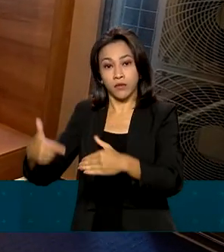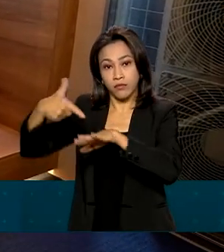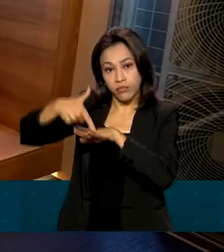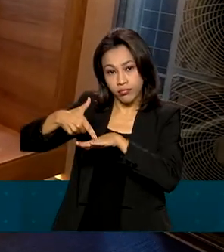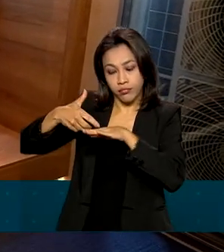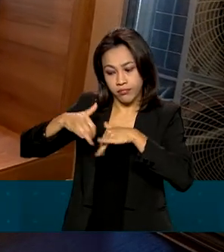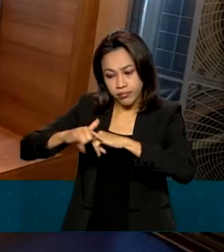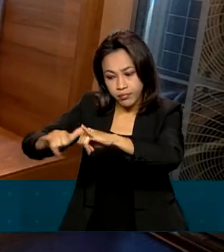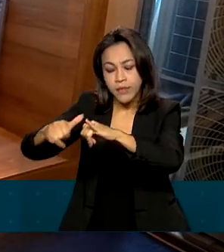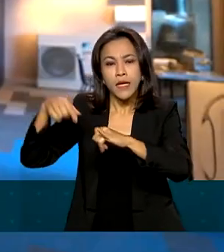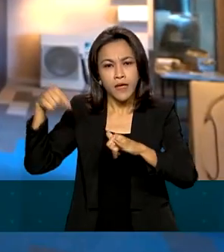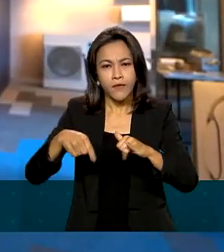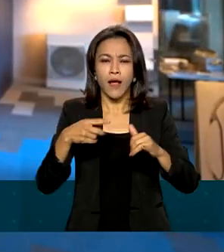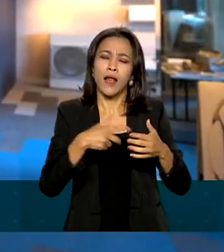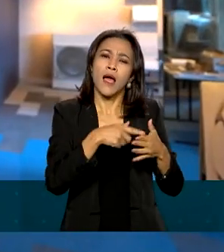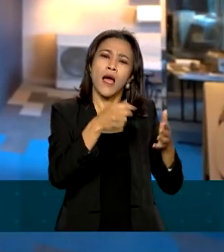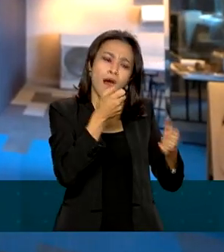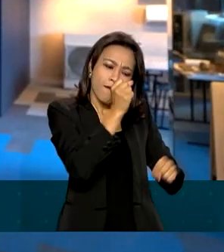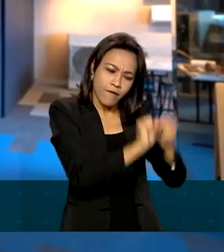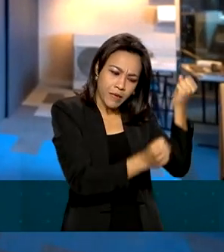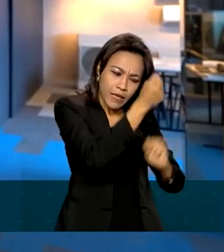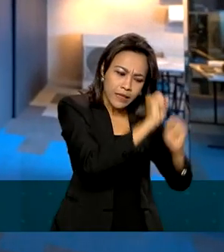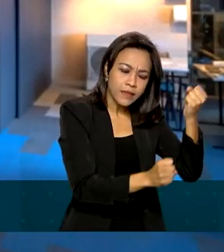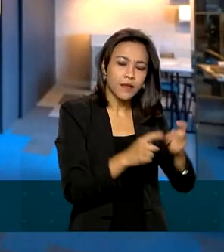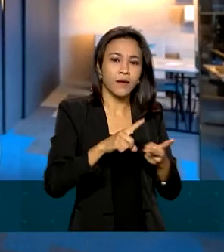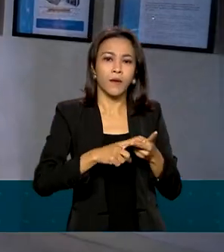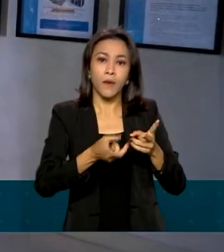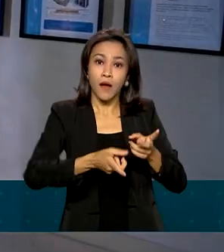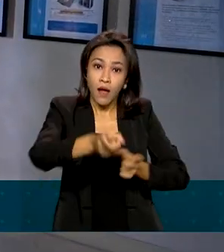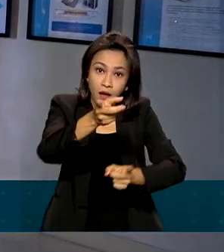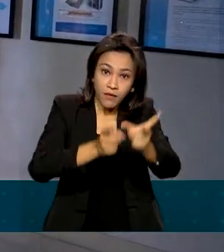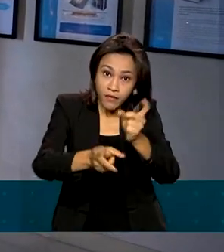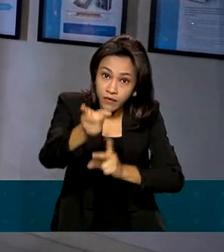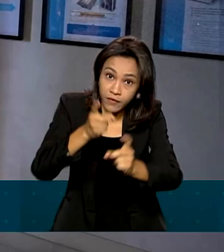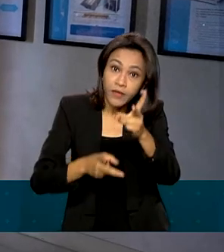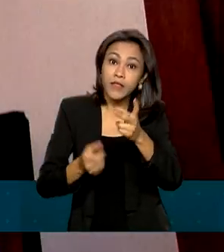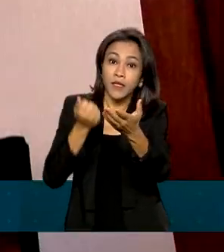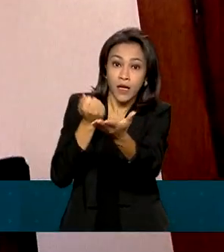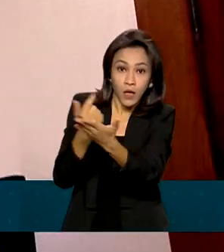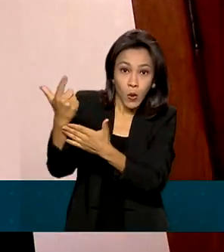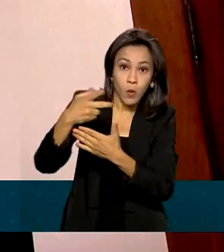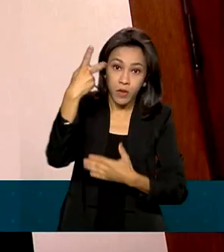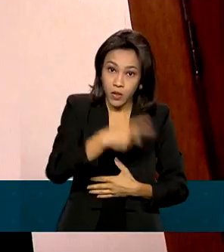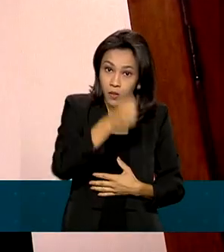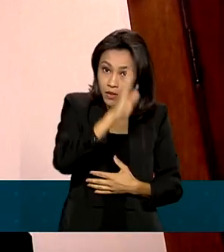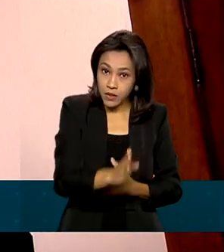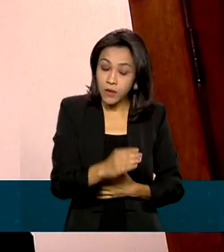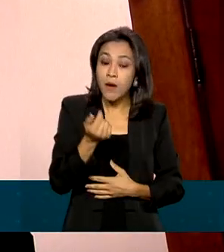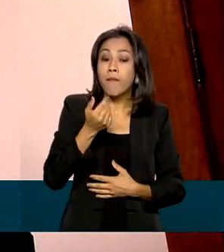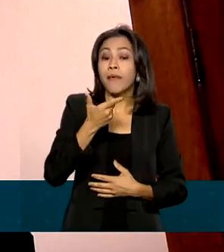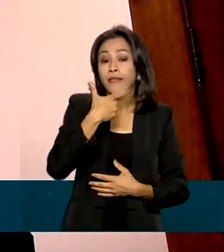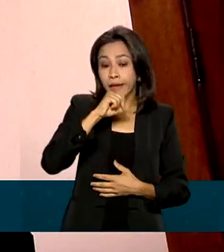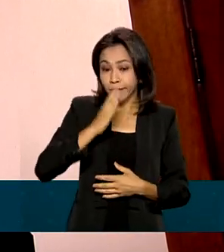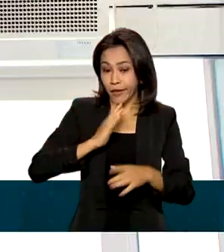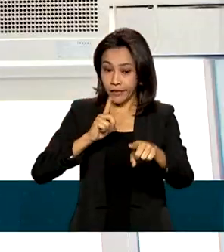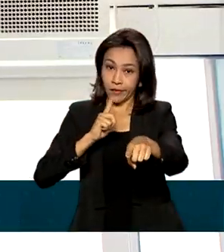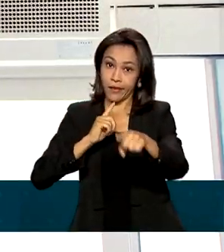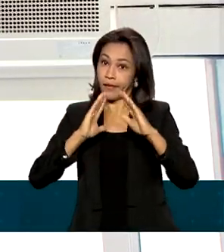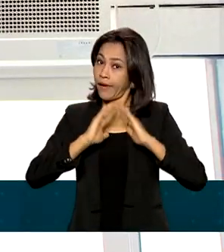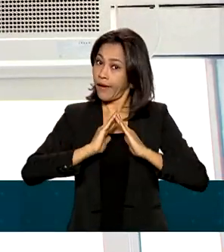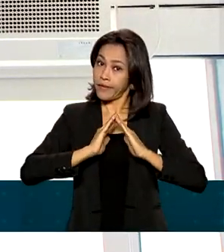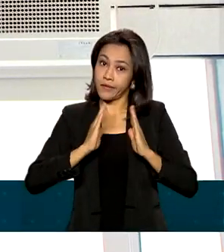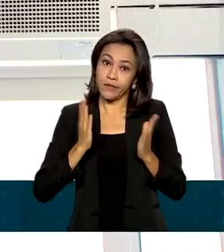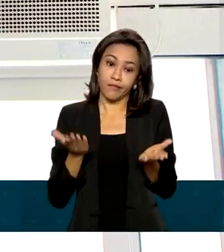fabricação, importação e comercialização dos equipamentos no Brasil. Mas quem tem ar-condicionado em casa